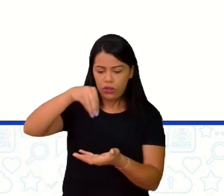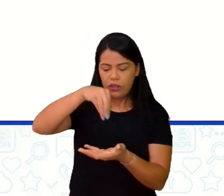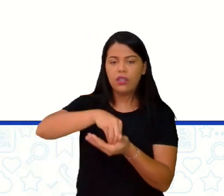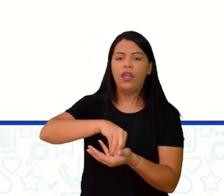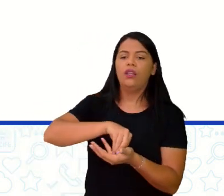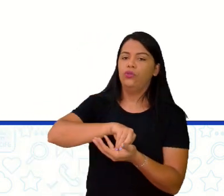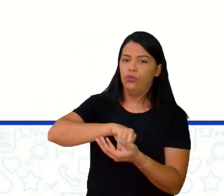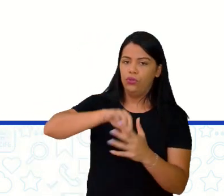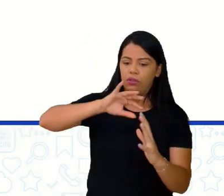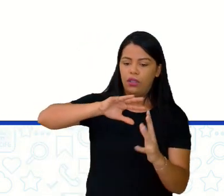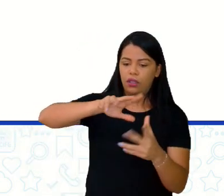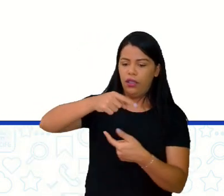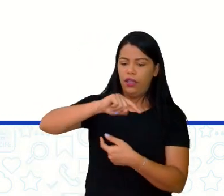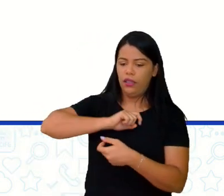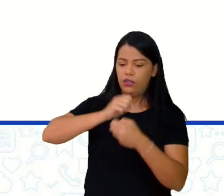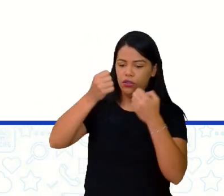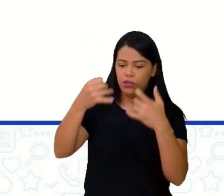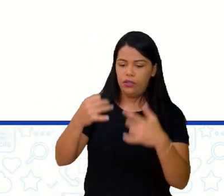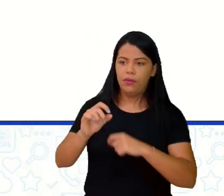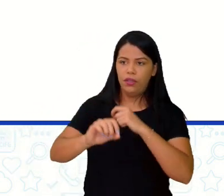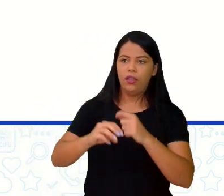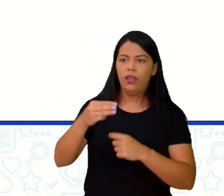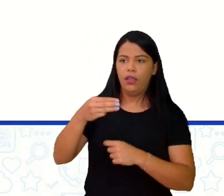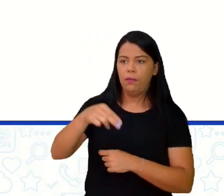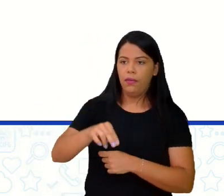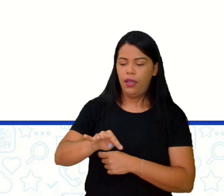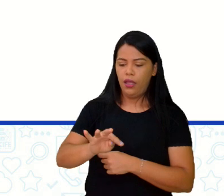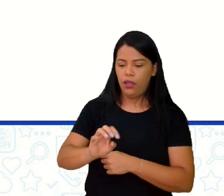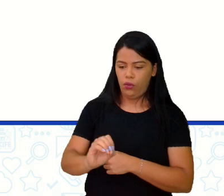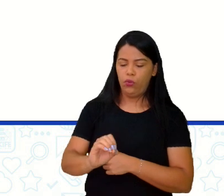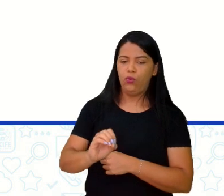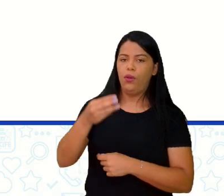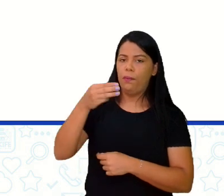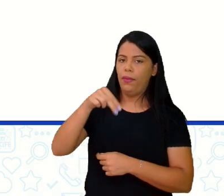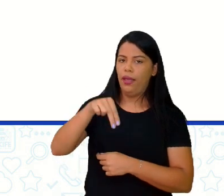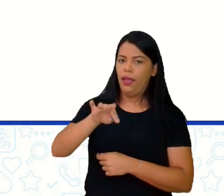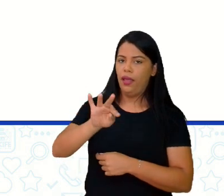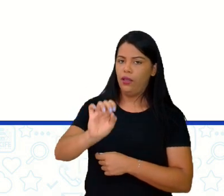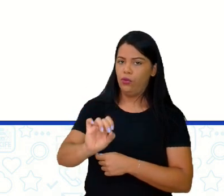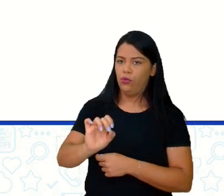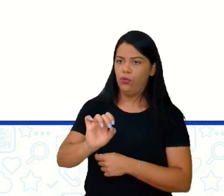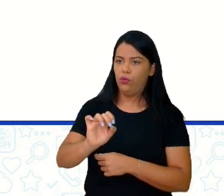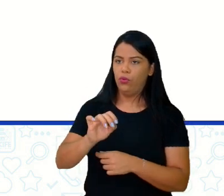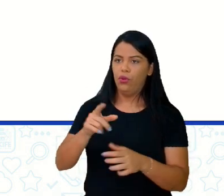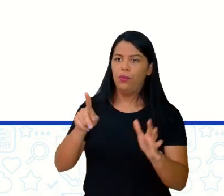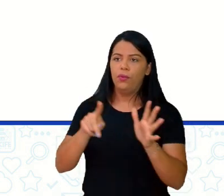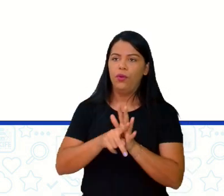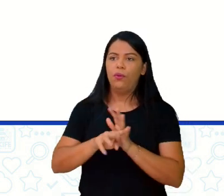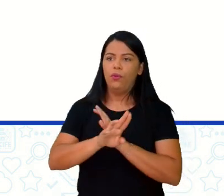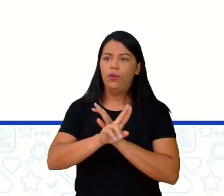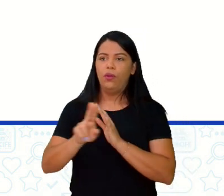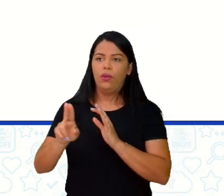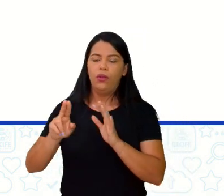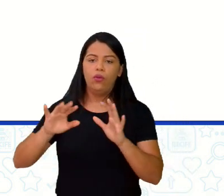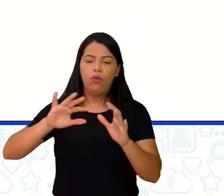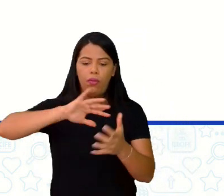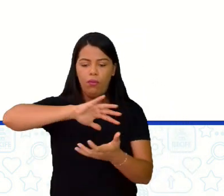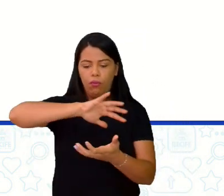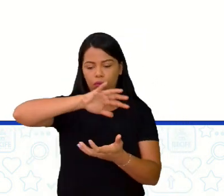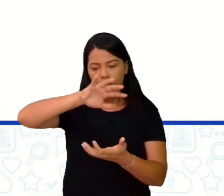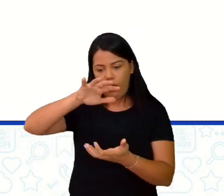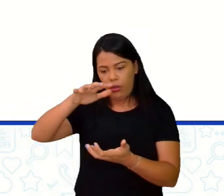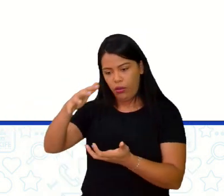vai chamar de manto. Está escrito ali como manto, está vendo? É manto, é o manto terrestre. Esse